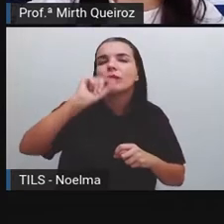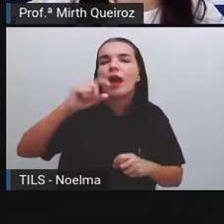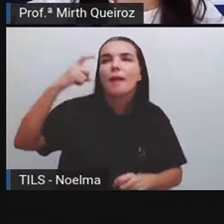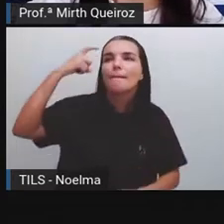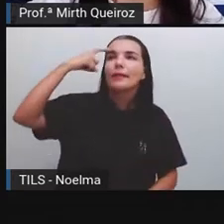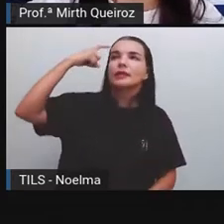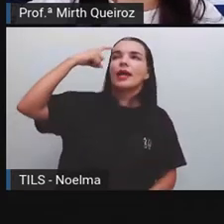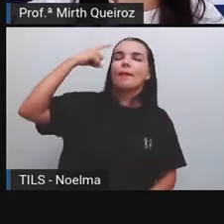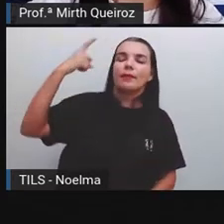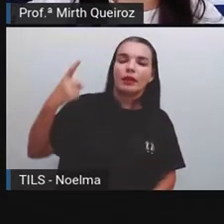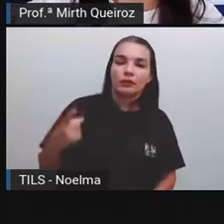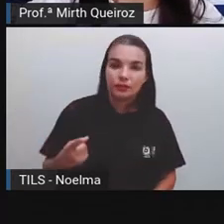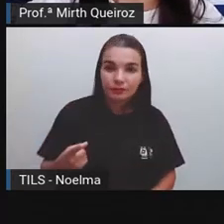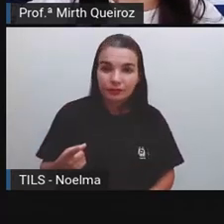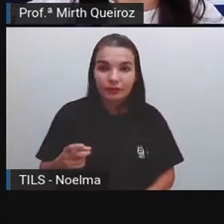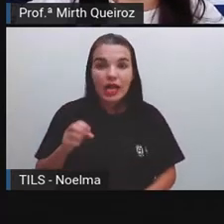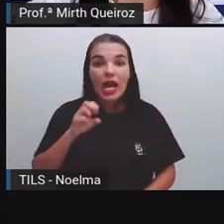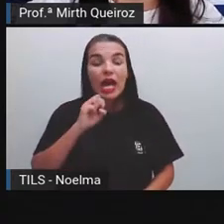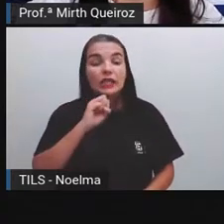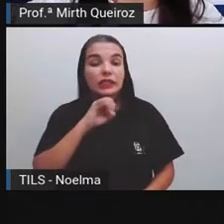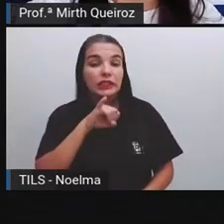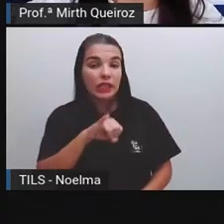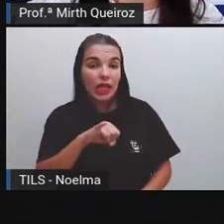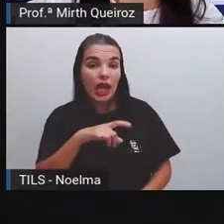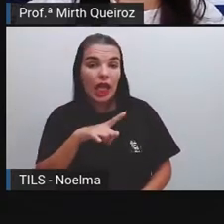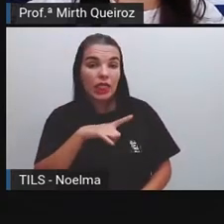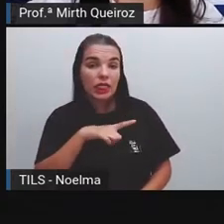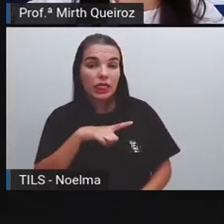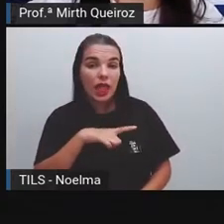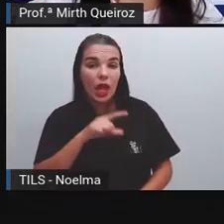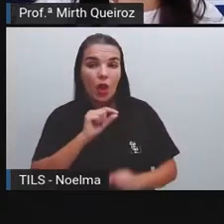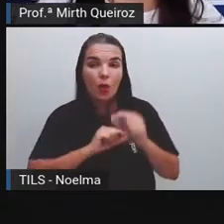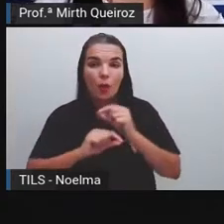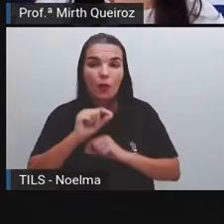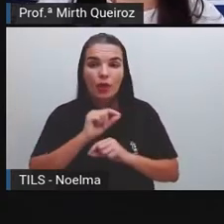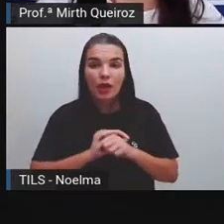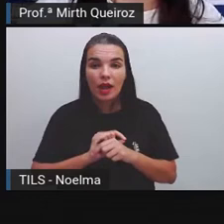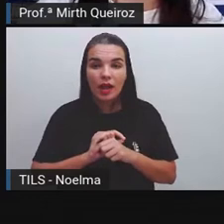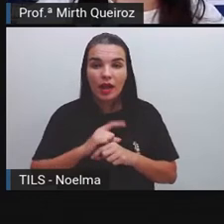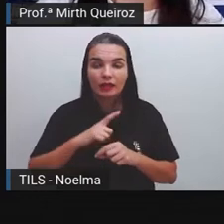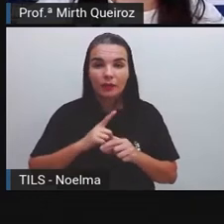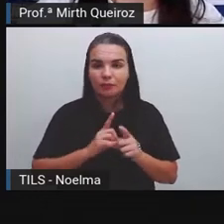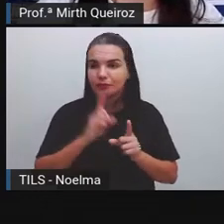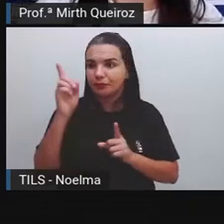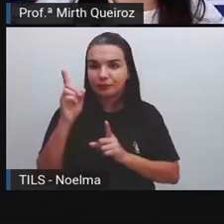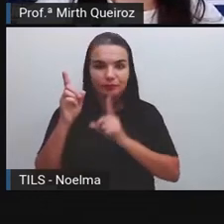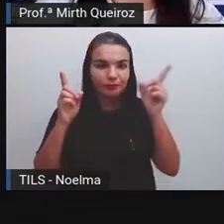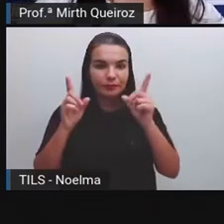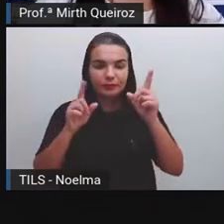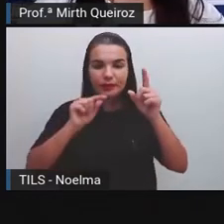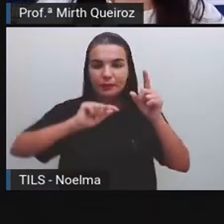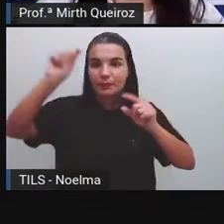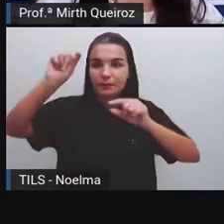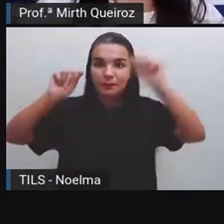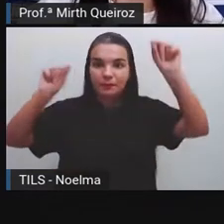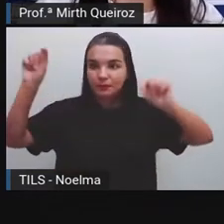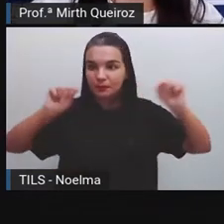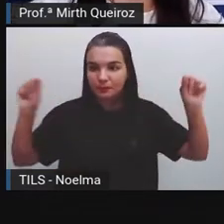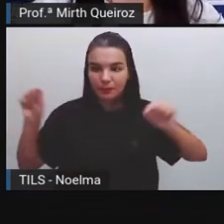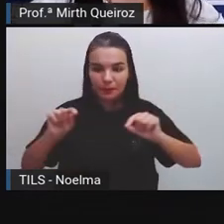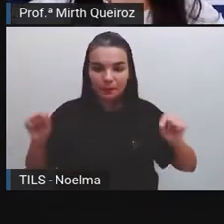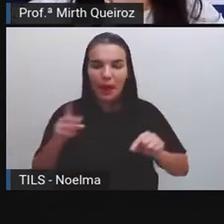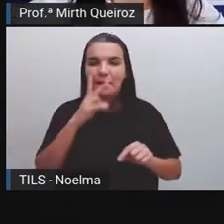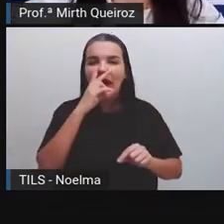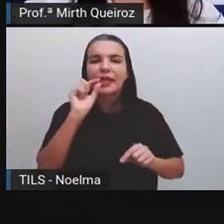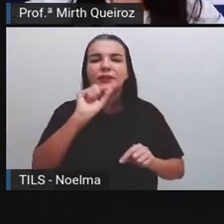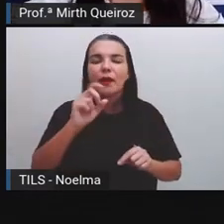balões estiverem em contrastes pontiagudos, eles vão exibir um grito. Como